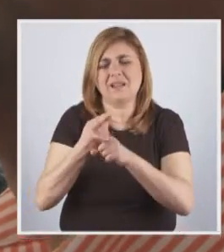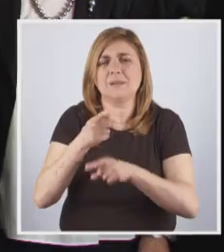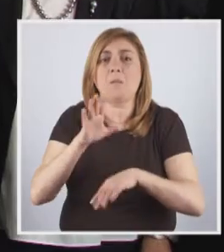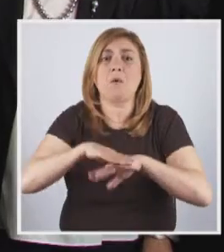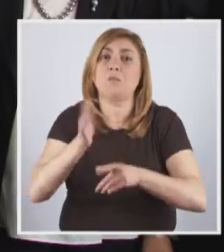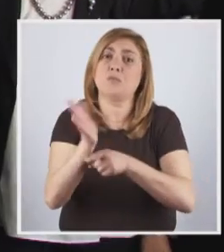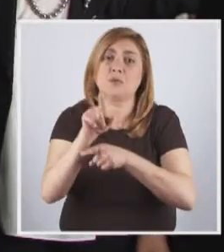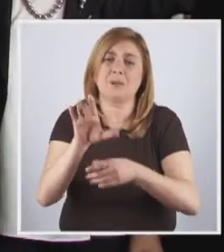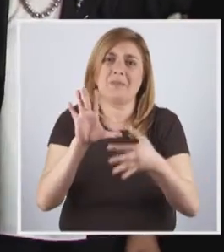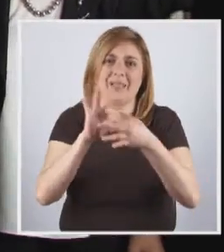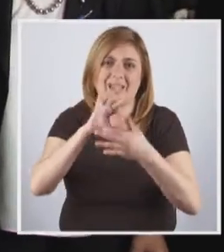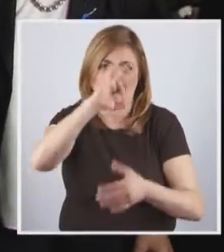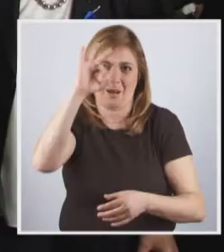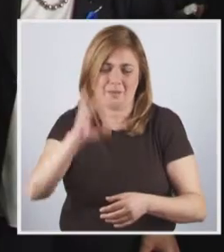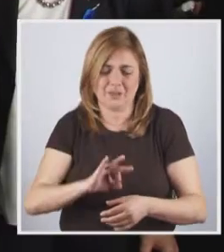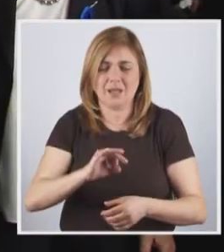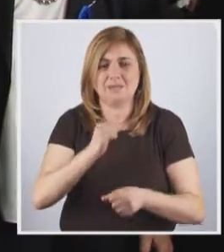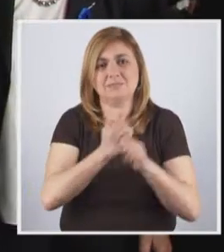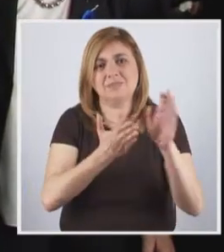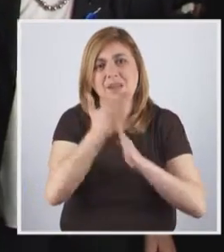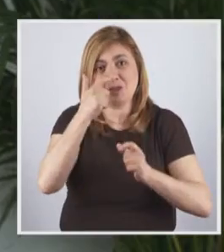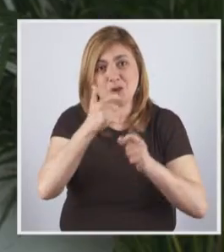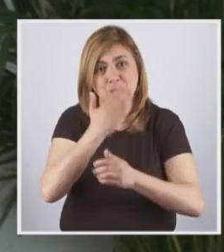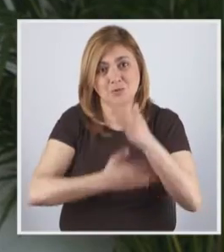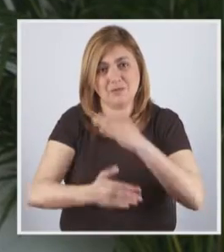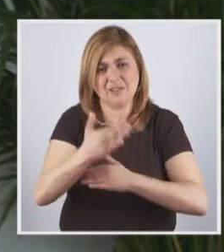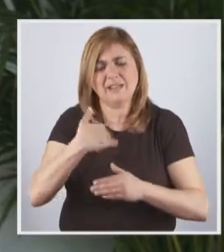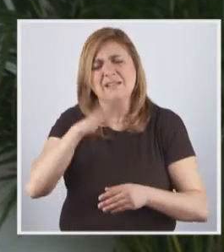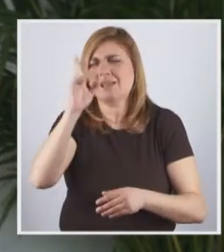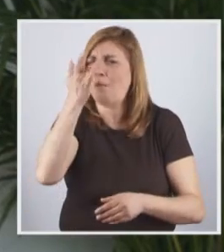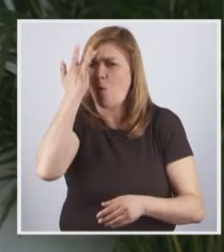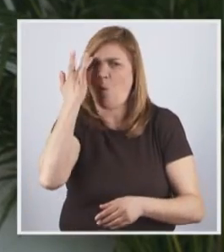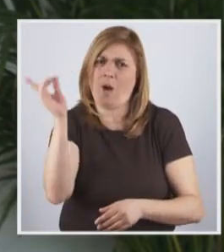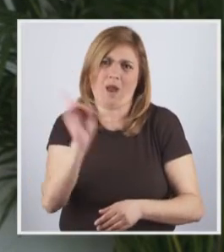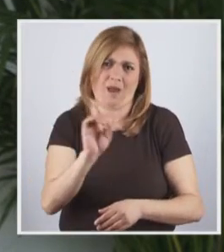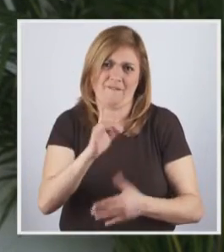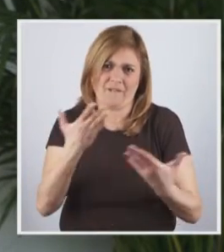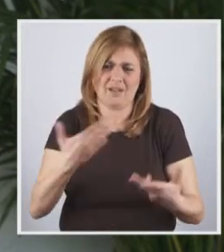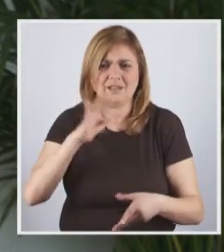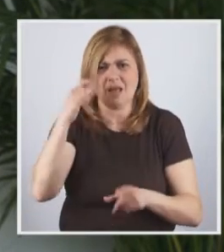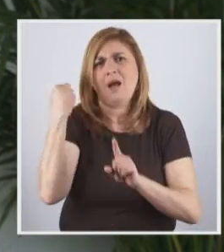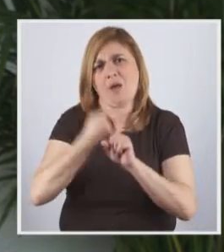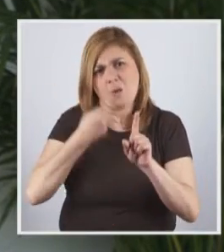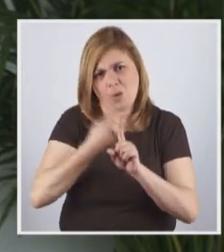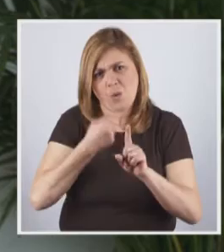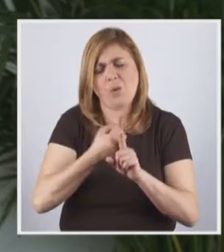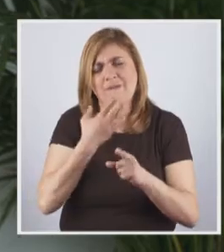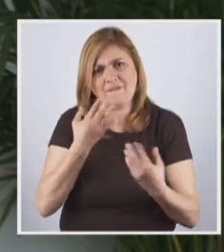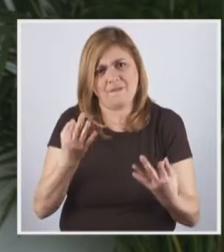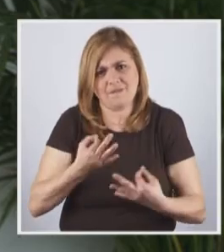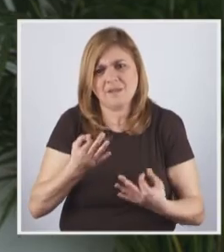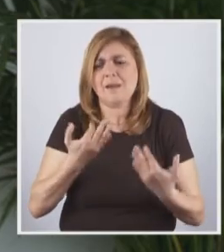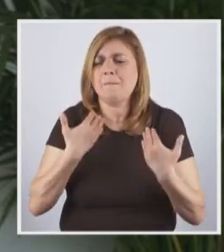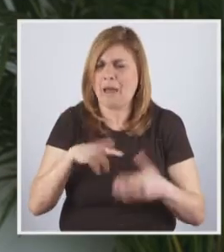emprego no setor privado para as pessoas com deficiência, que é algo que sabemos que não vai ser fácil, vai ser duro, é uma luta, ok? Mas